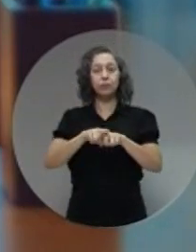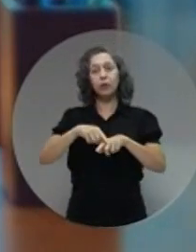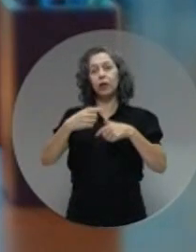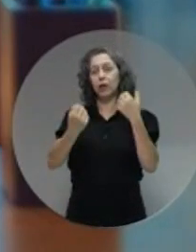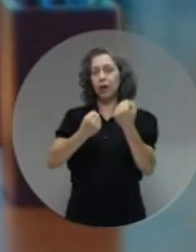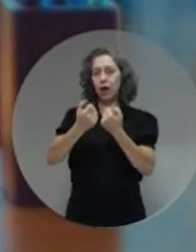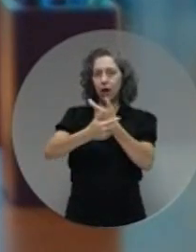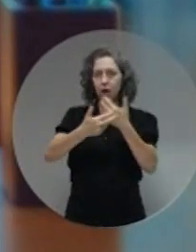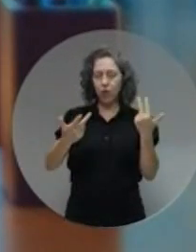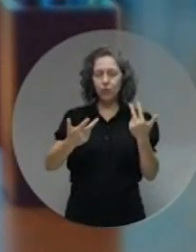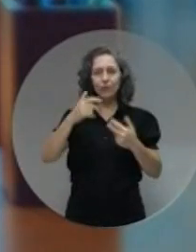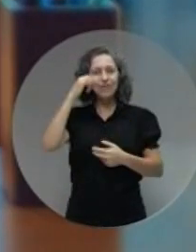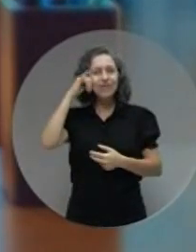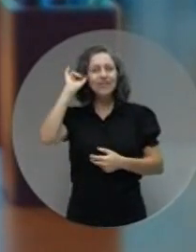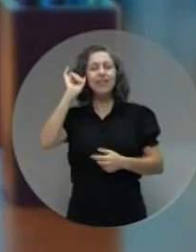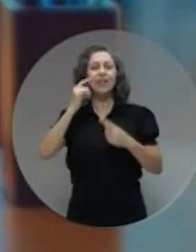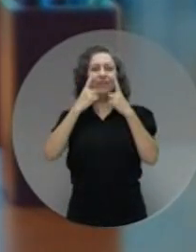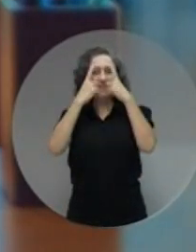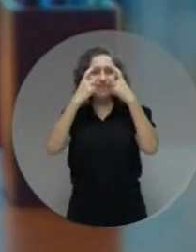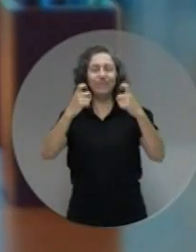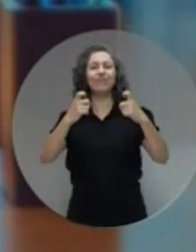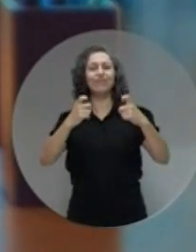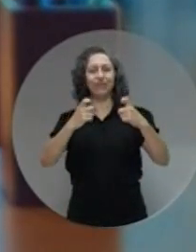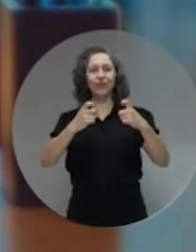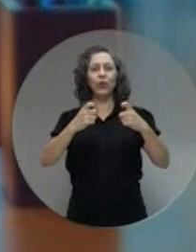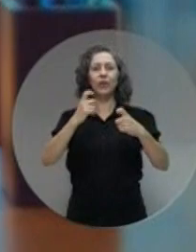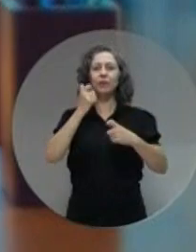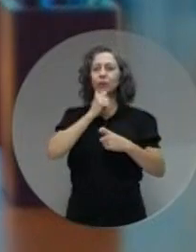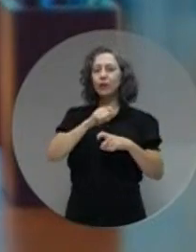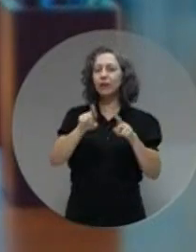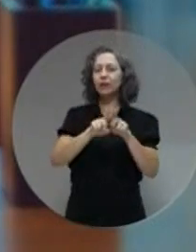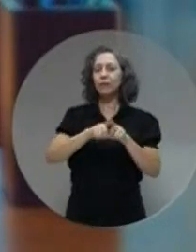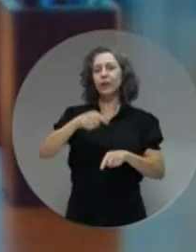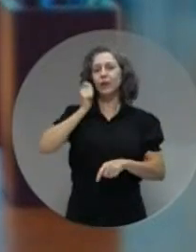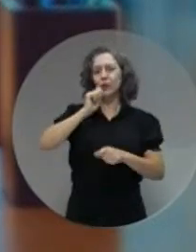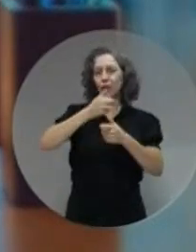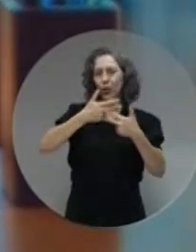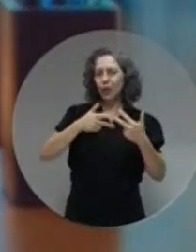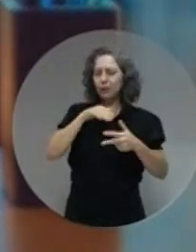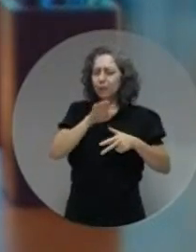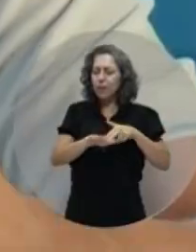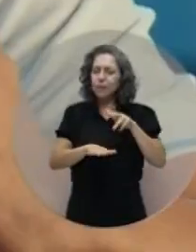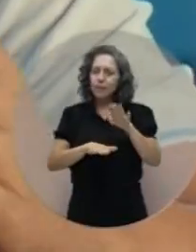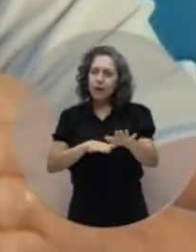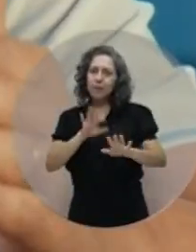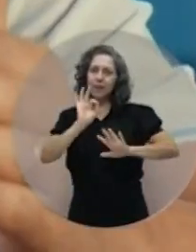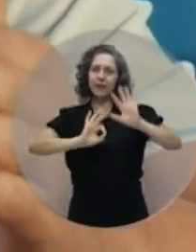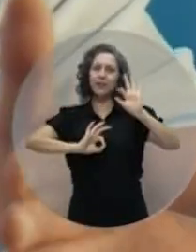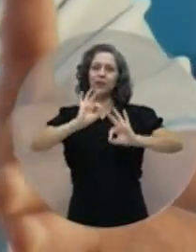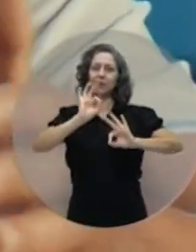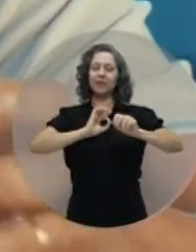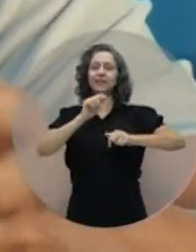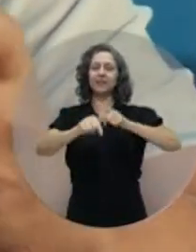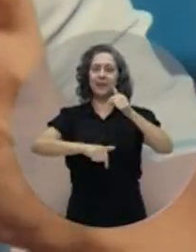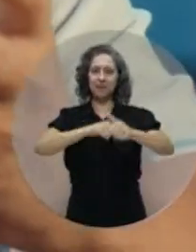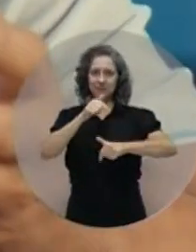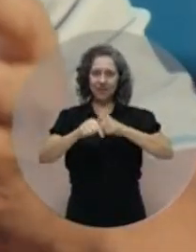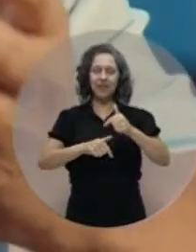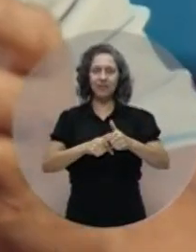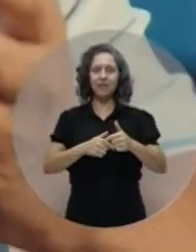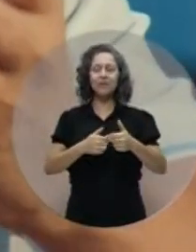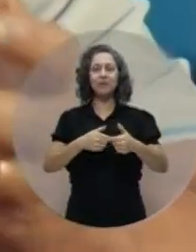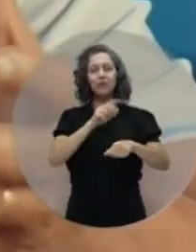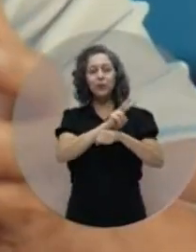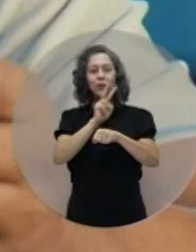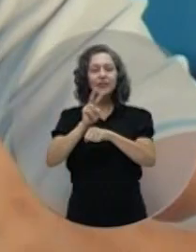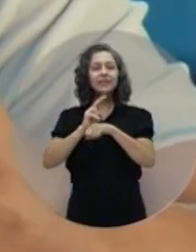e viaturas e intensificar o combate às drogas e à violência contra a mulher. Passo a passo, com planejamento